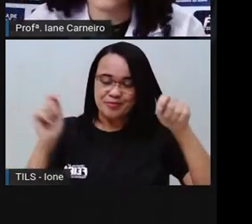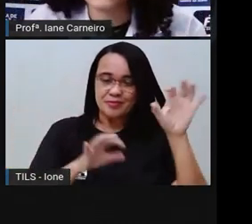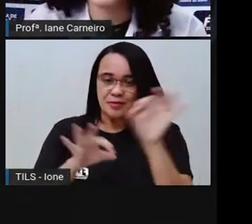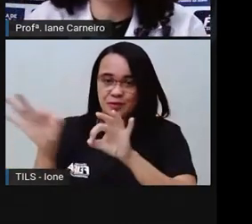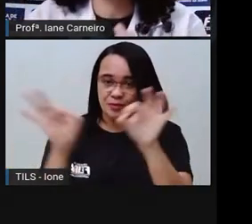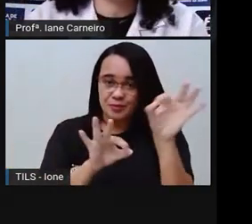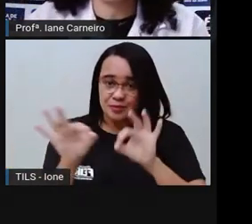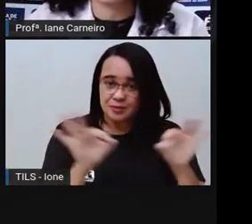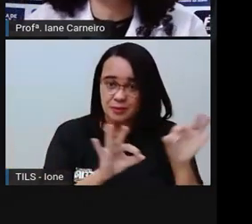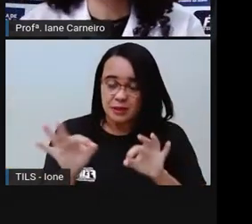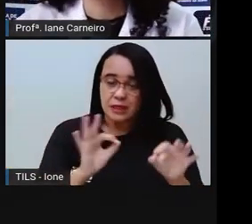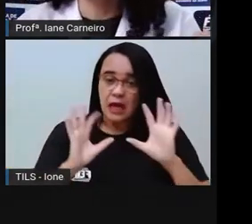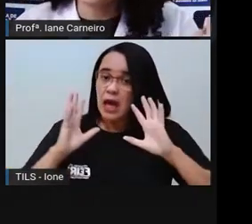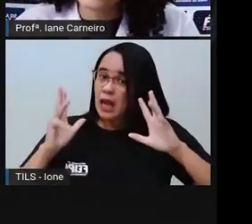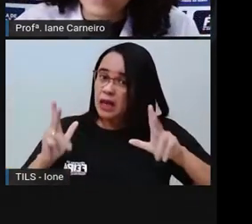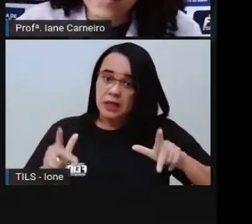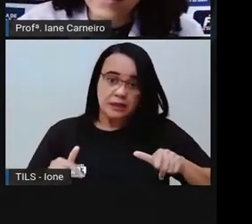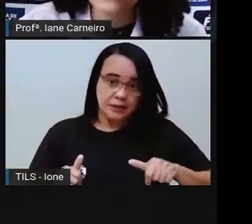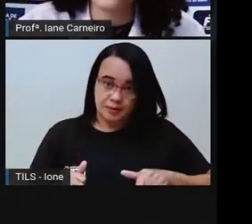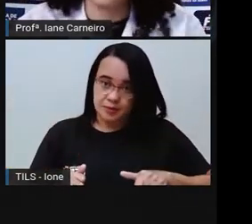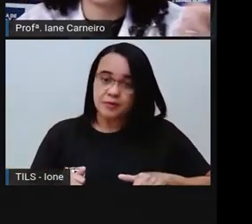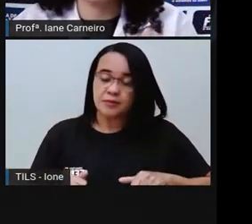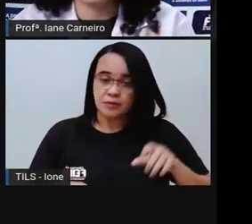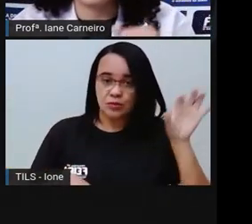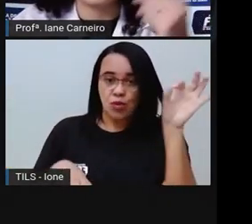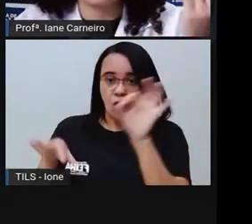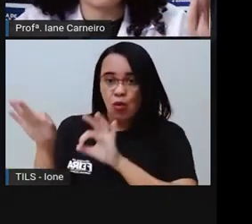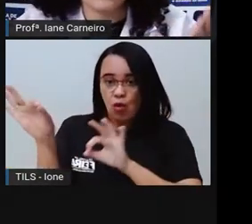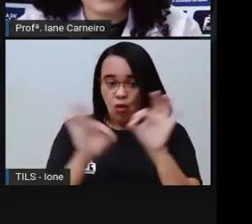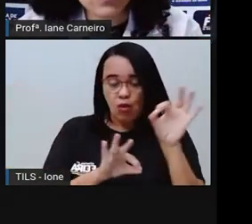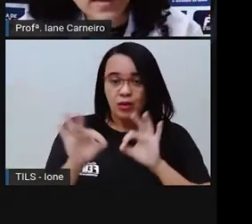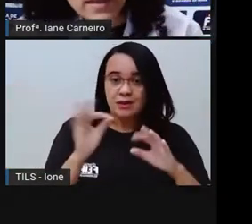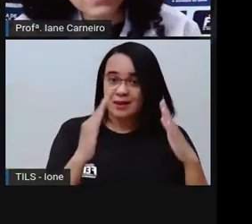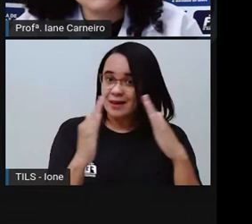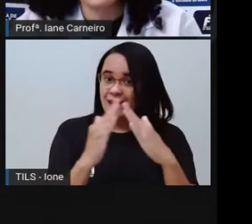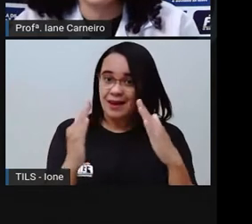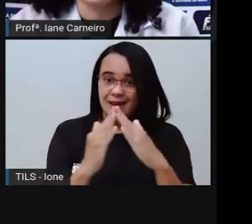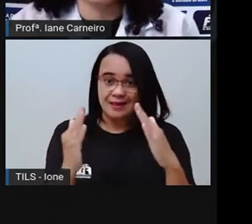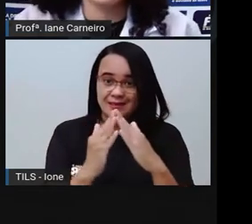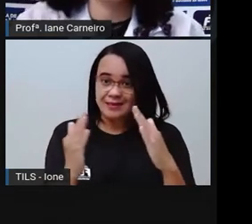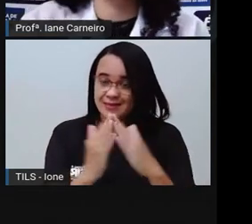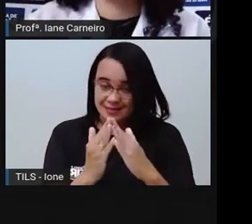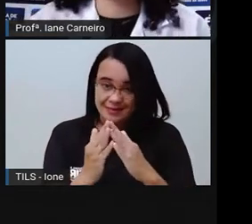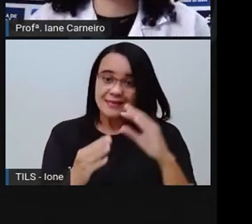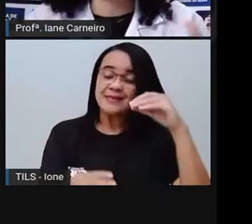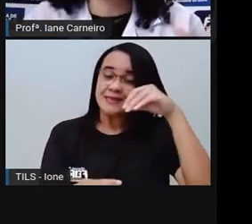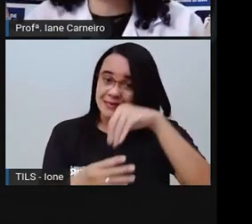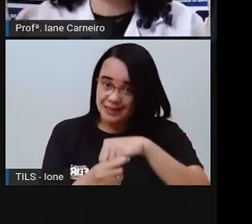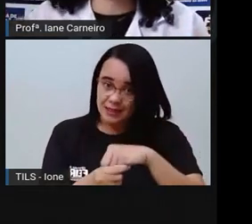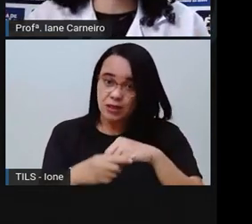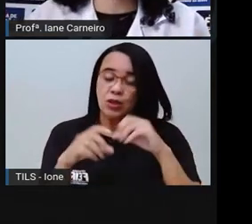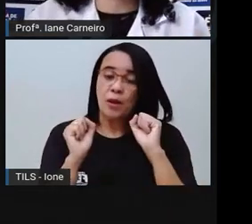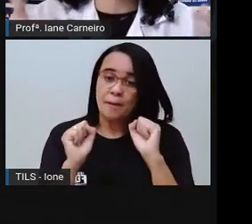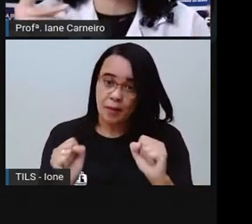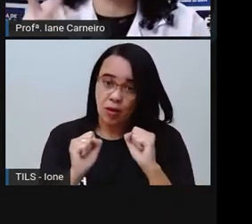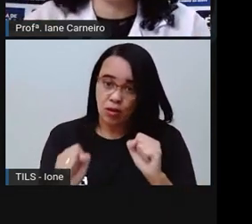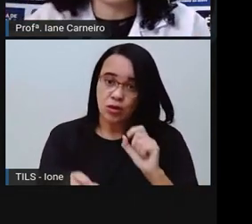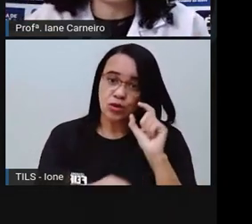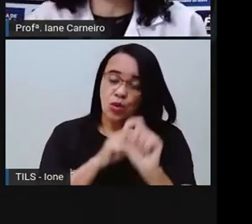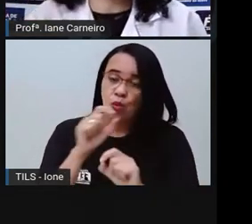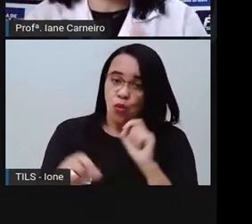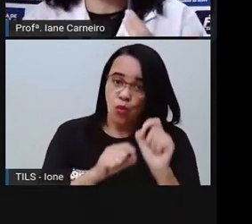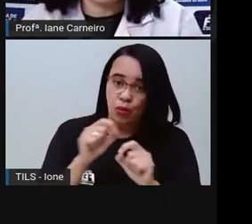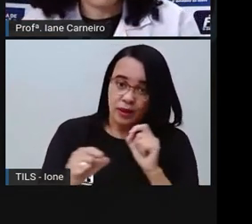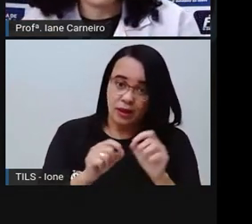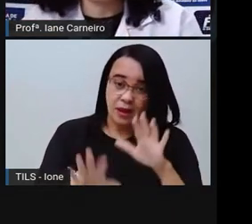da sua família, do seu lar. Então, você, criança, pode ajudar a arrumar a sua cama, né? Pode ser que você não consiga no primeiro